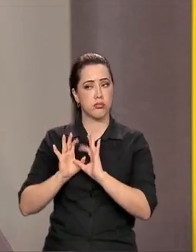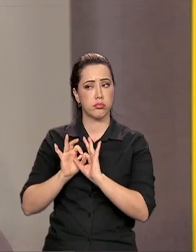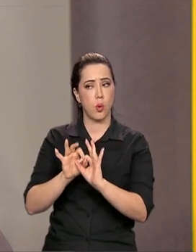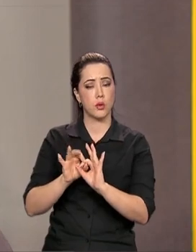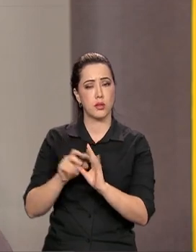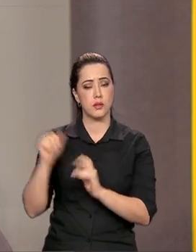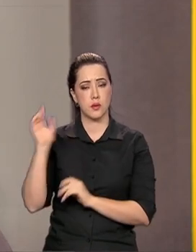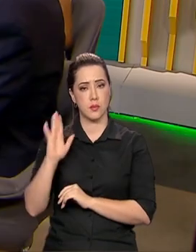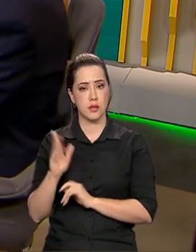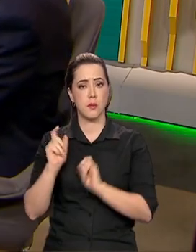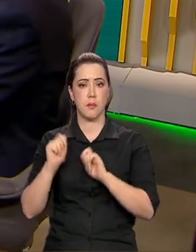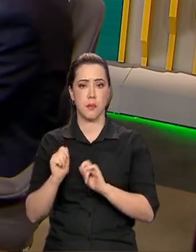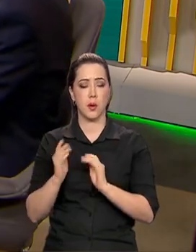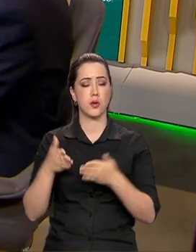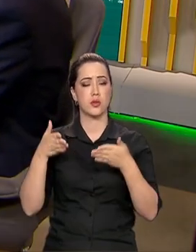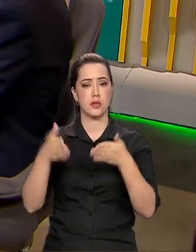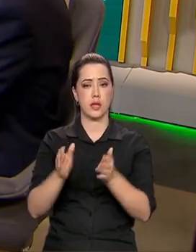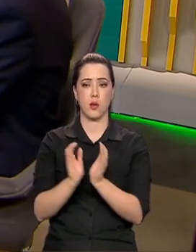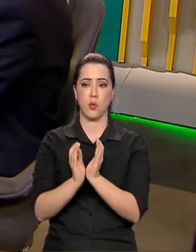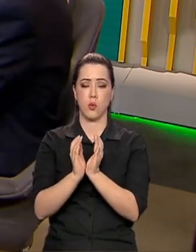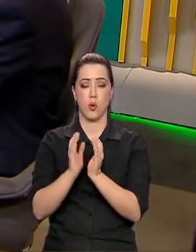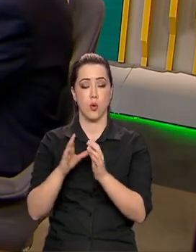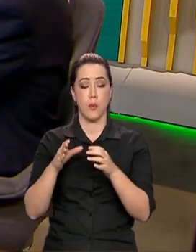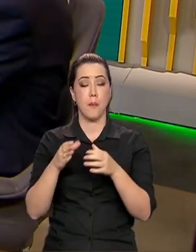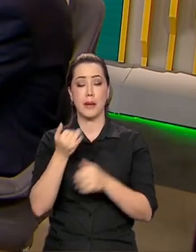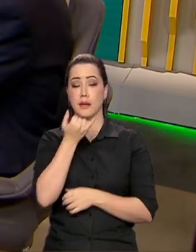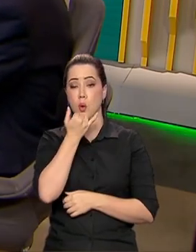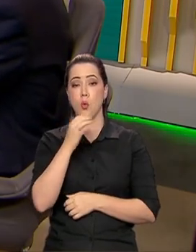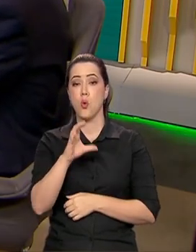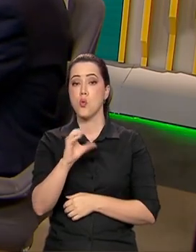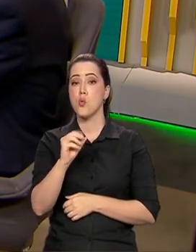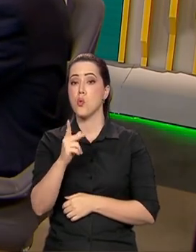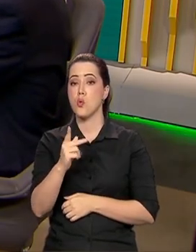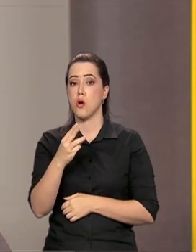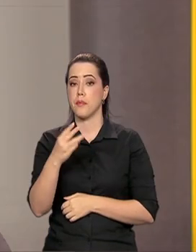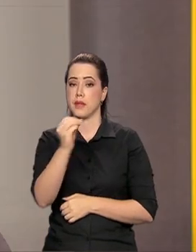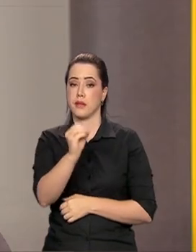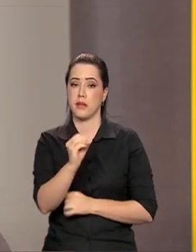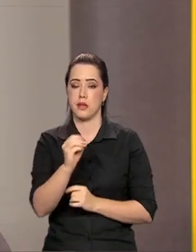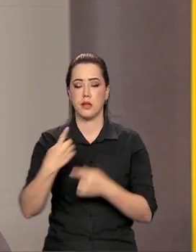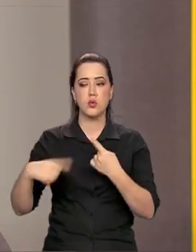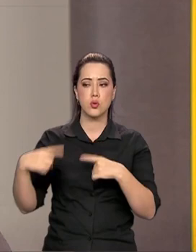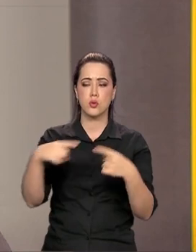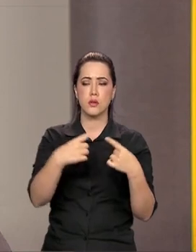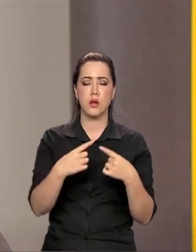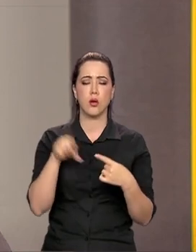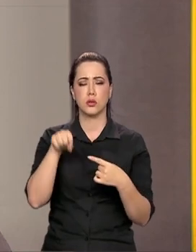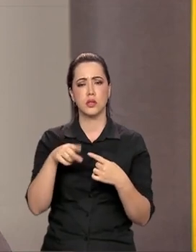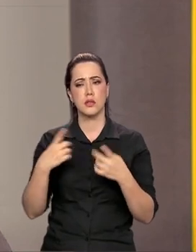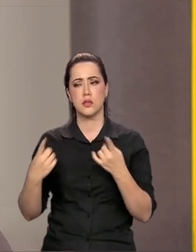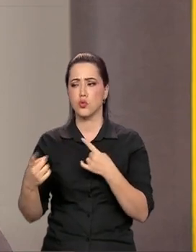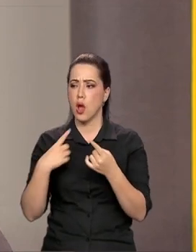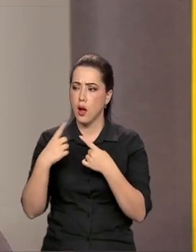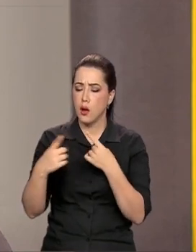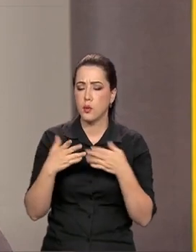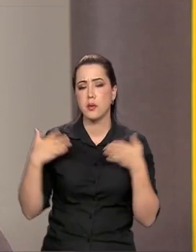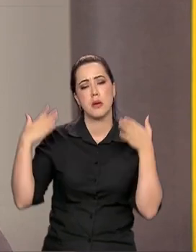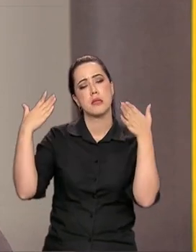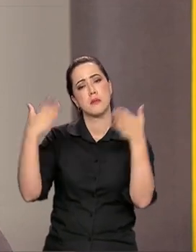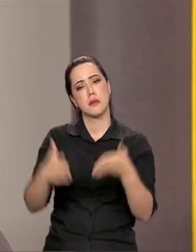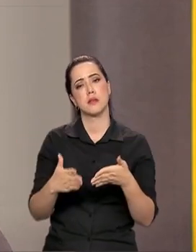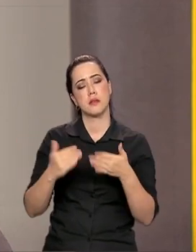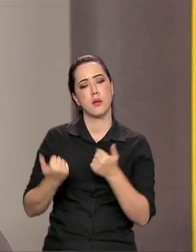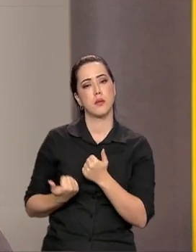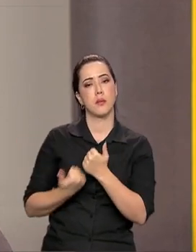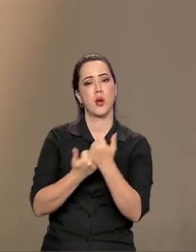sediar a COP30? De que forma que todo esse processo de diálogo e participativo contribui